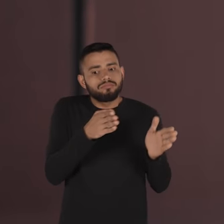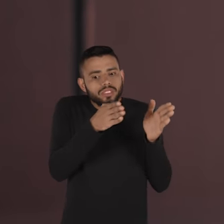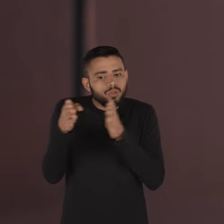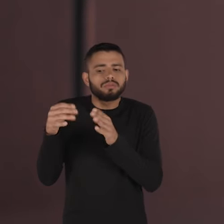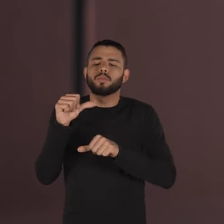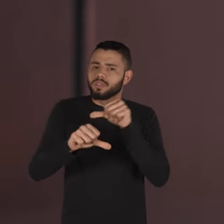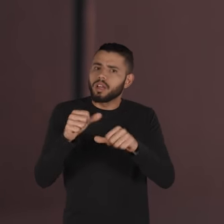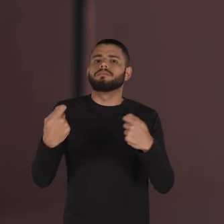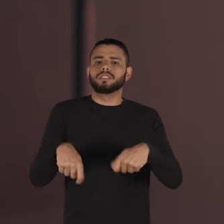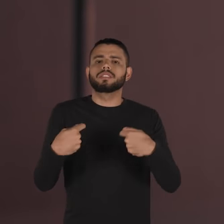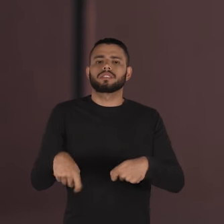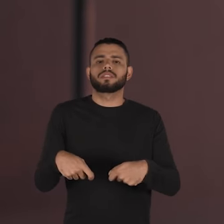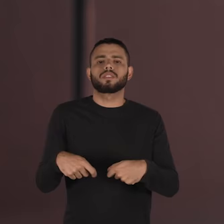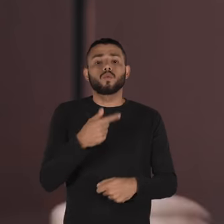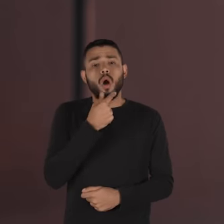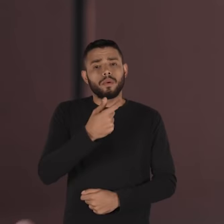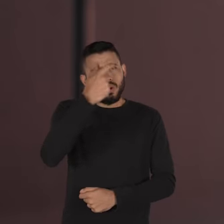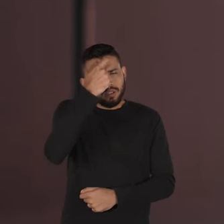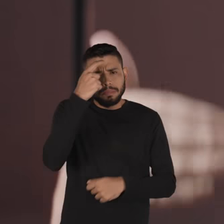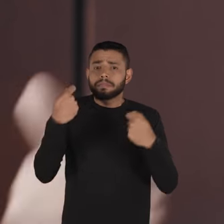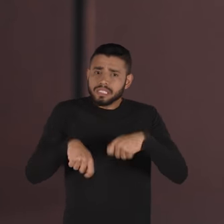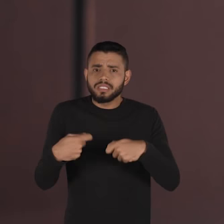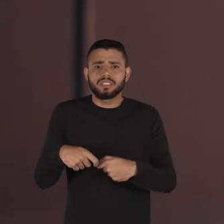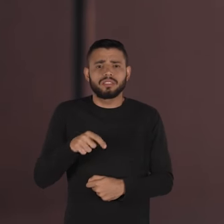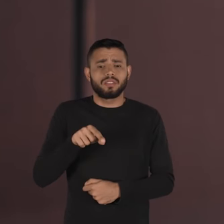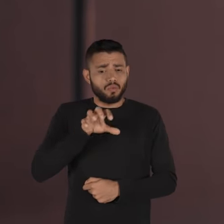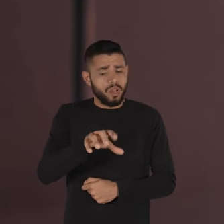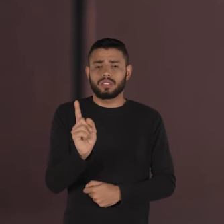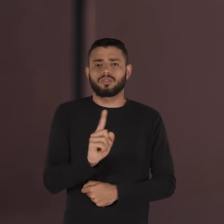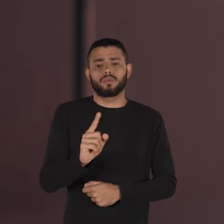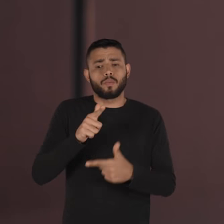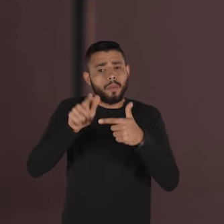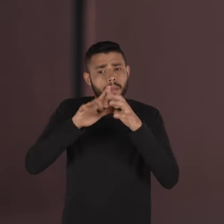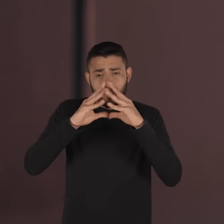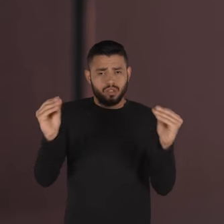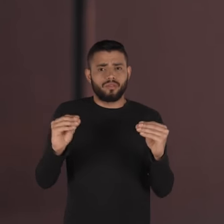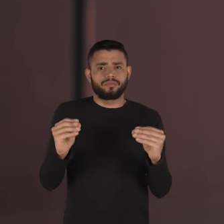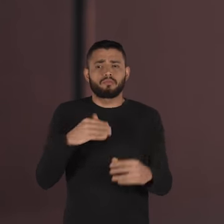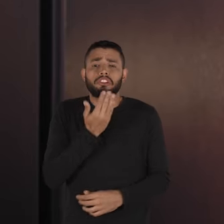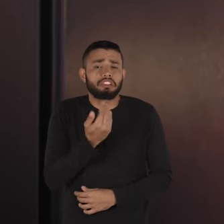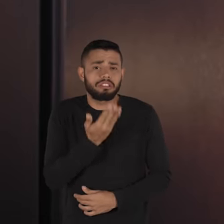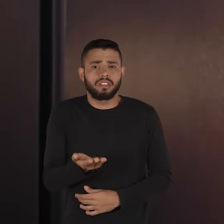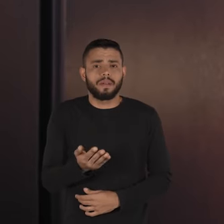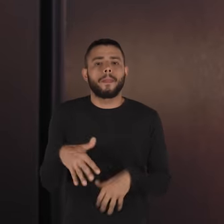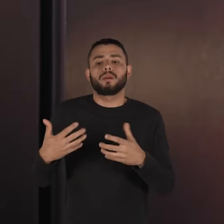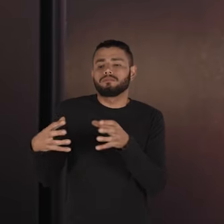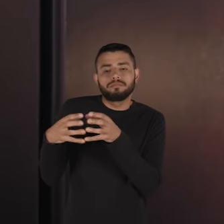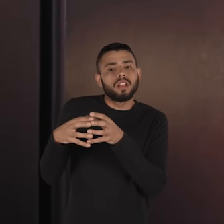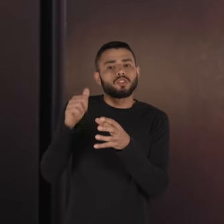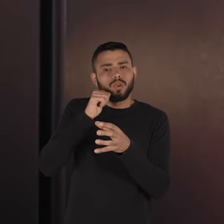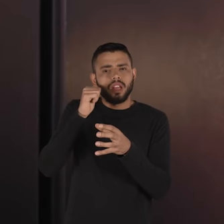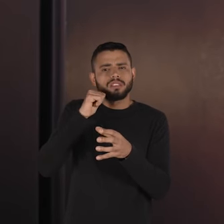esse quadro precisa ser mudado ele precisa se conscientizar que não é isso que resolve o seu problema foram as